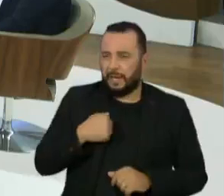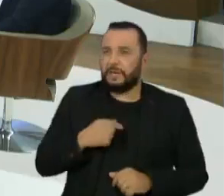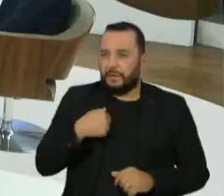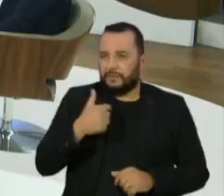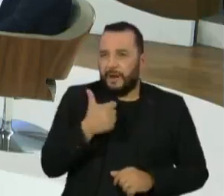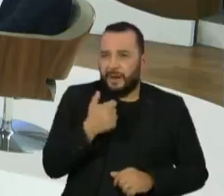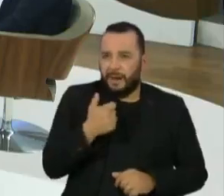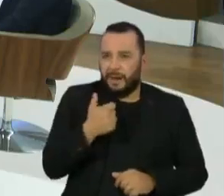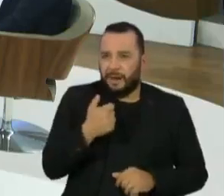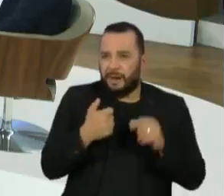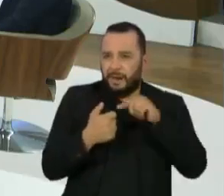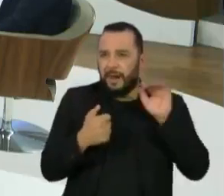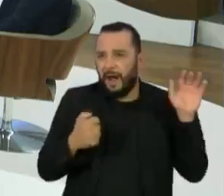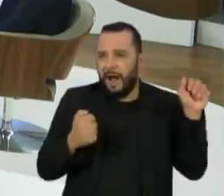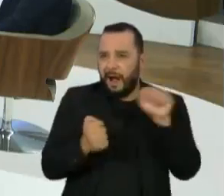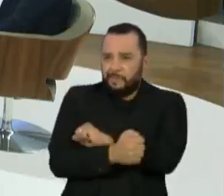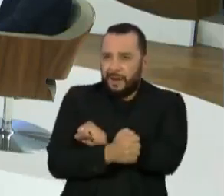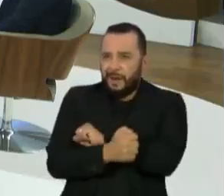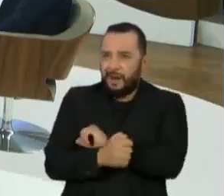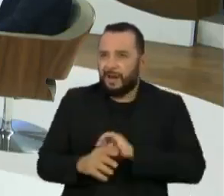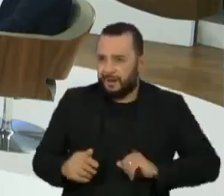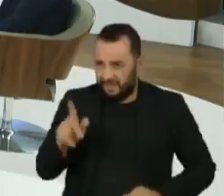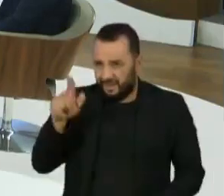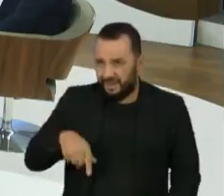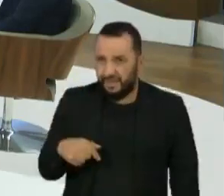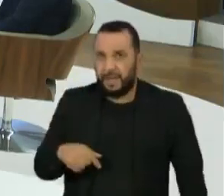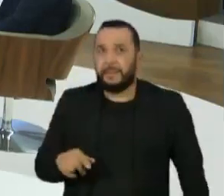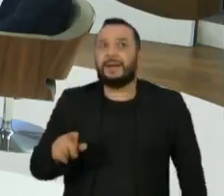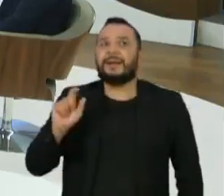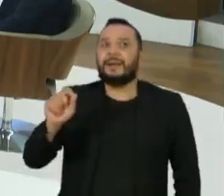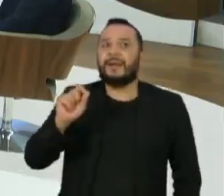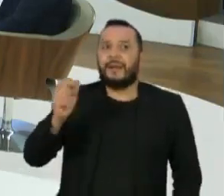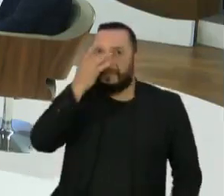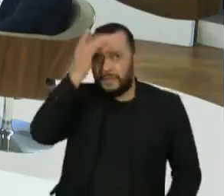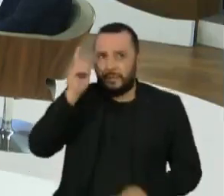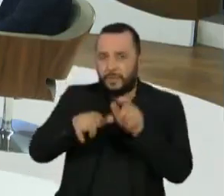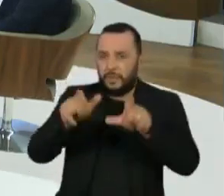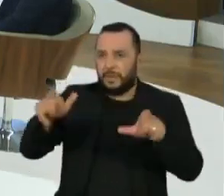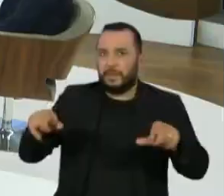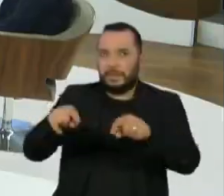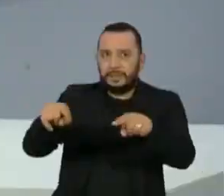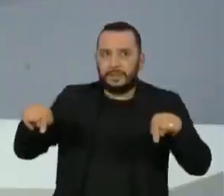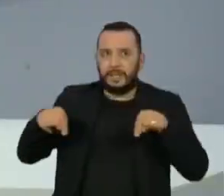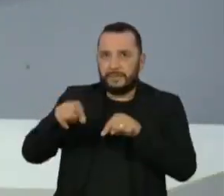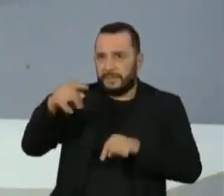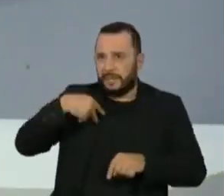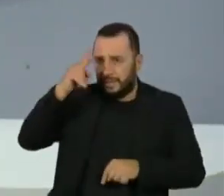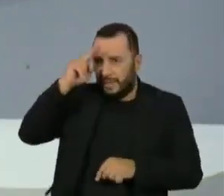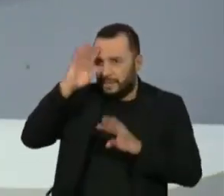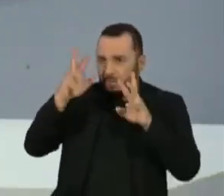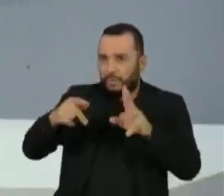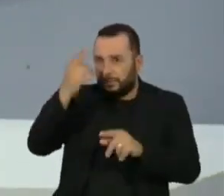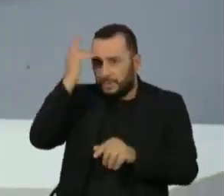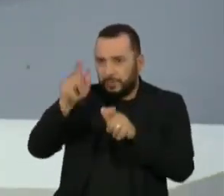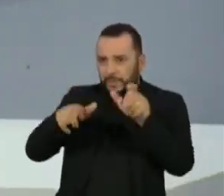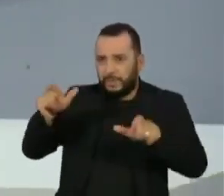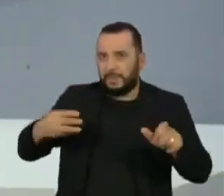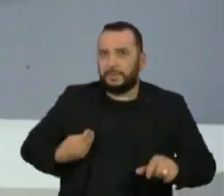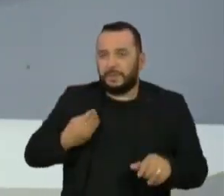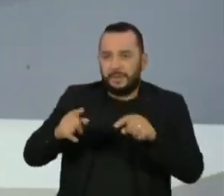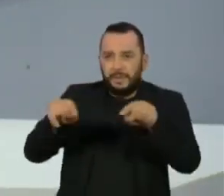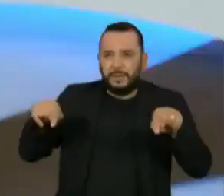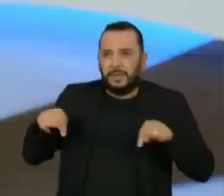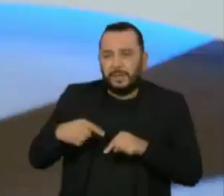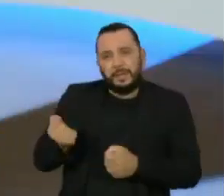Essas conversas estão rolando. O importante é o seguinte, quem mais estava na sala, o senhor lembra de todo mundo que estava na sala, o nome de todas as pessoas, quem eram as pessoas